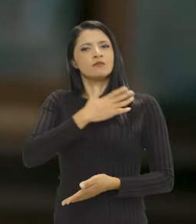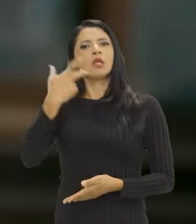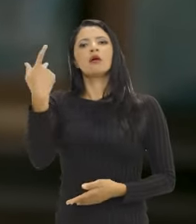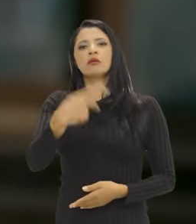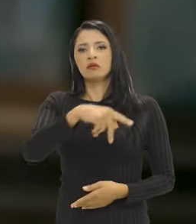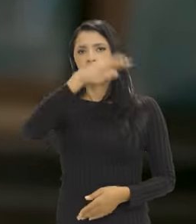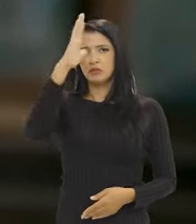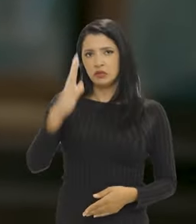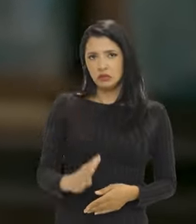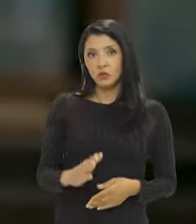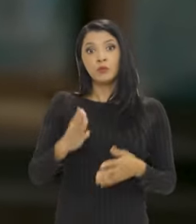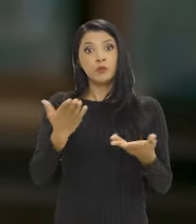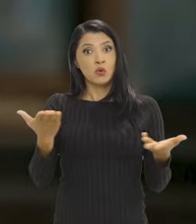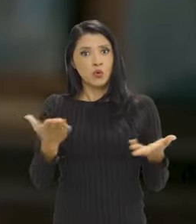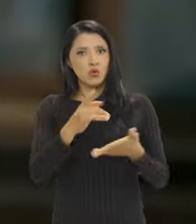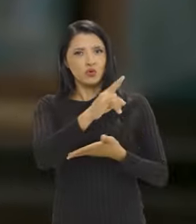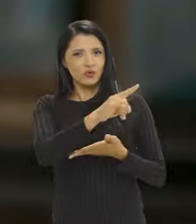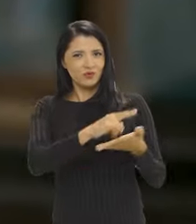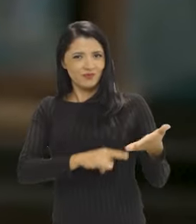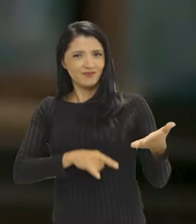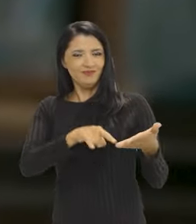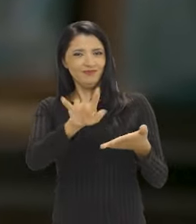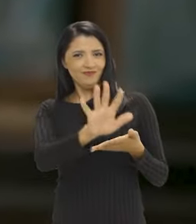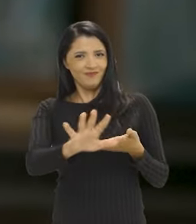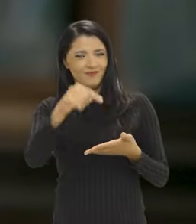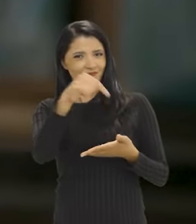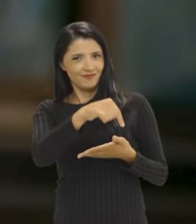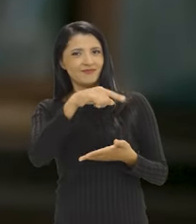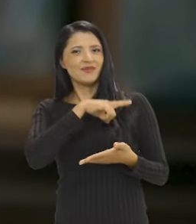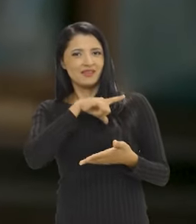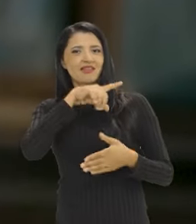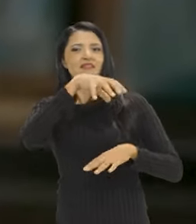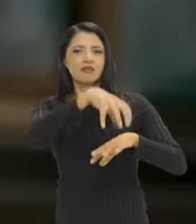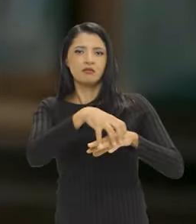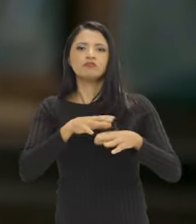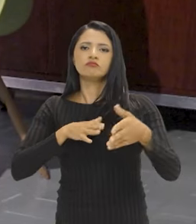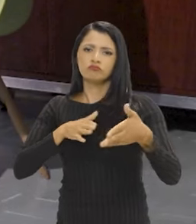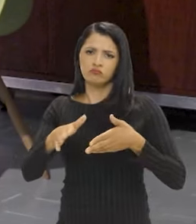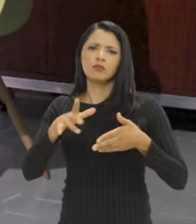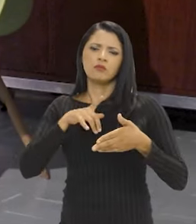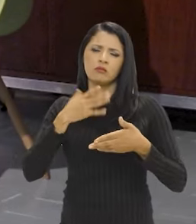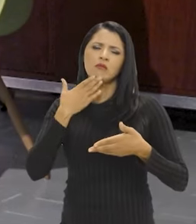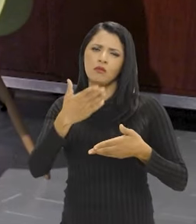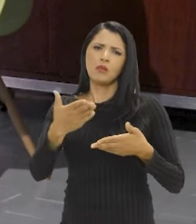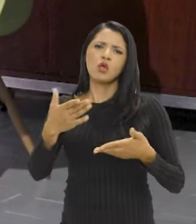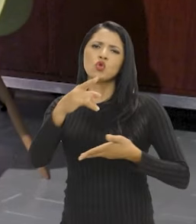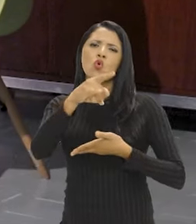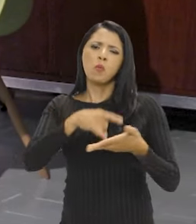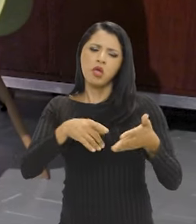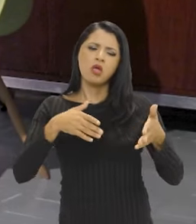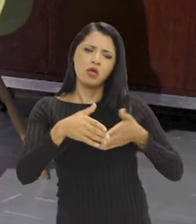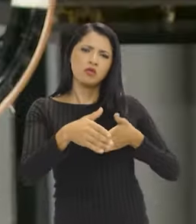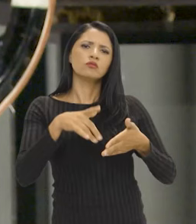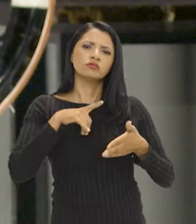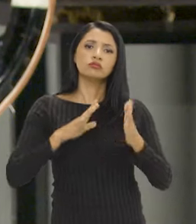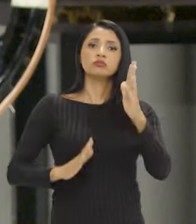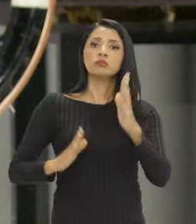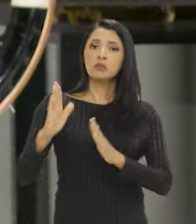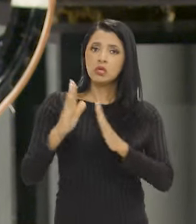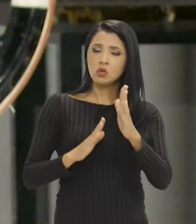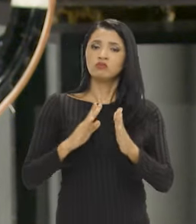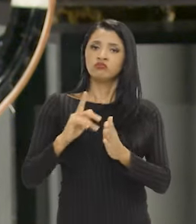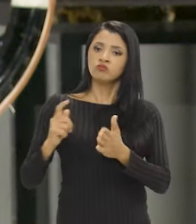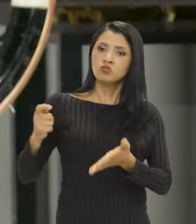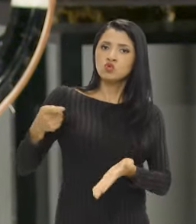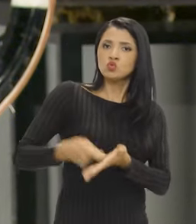Brasil. Então, o Arquivo Nacional hoje, ele favorece o acesso à documentação sobre o período